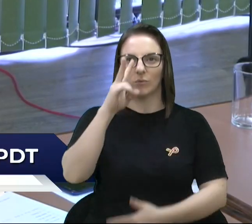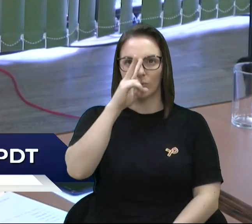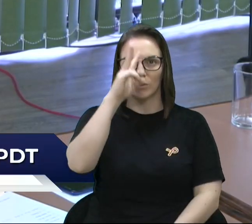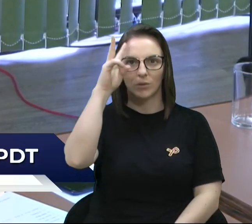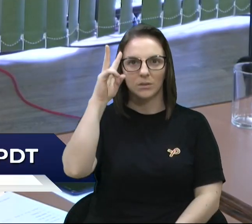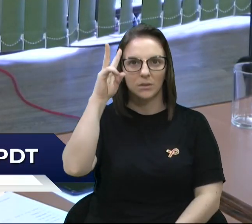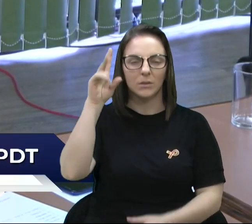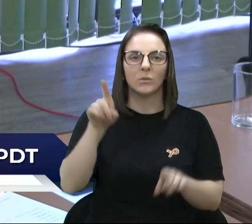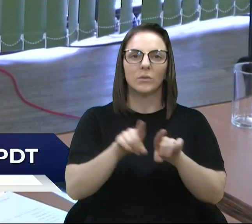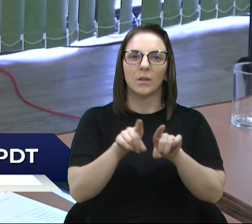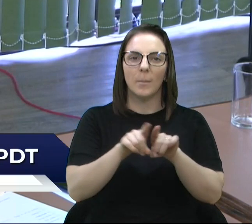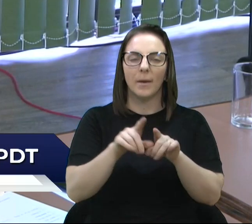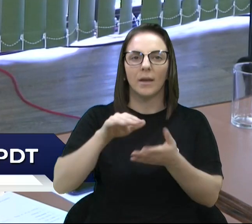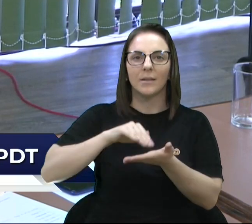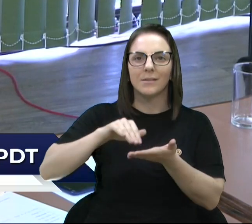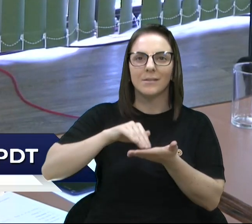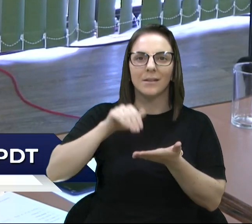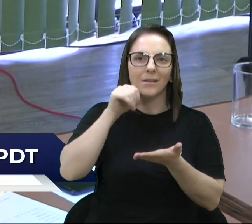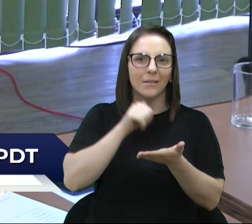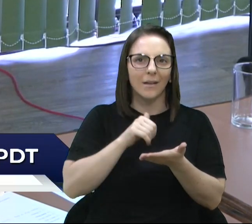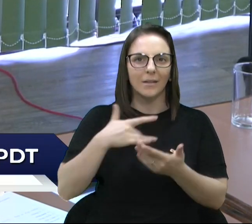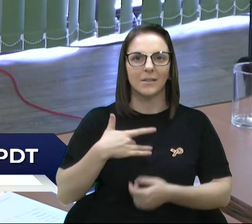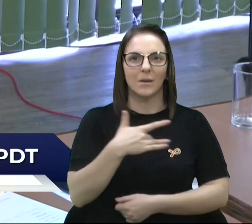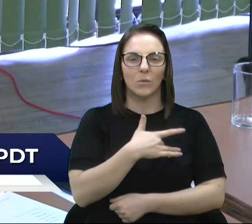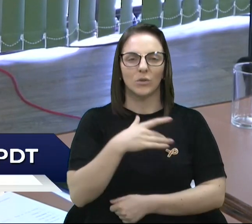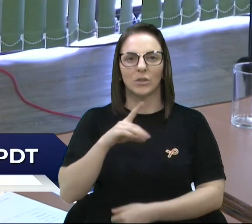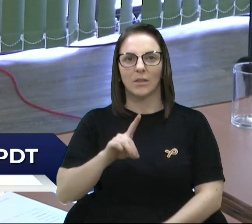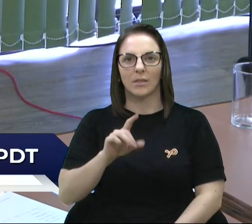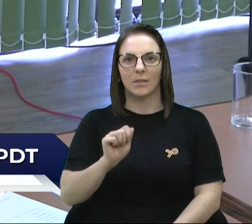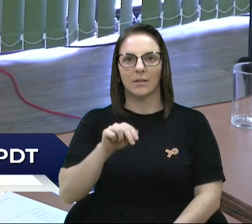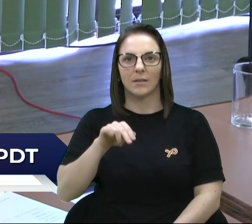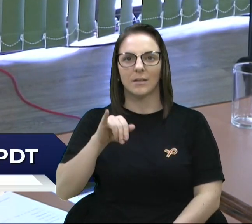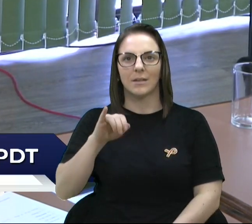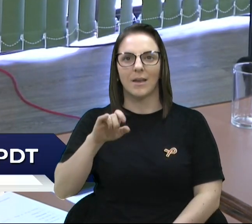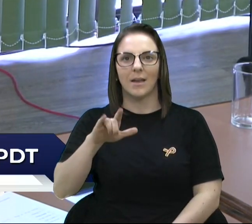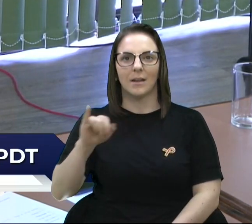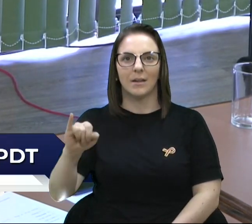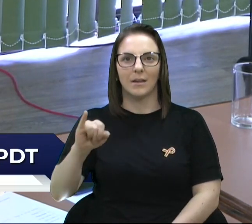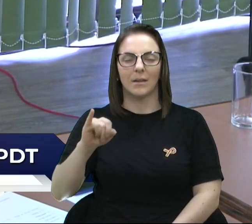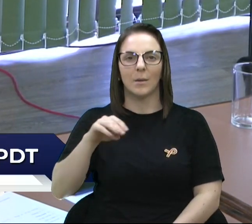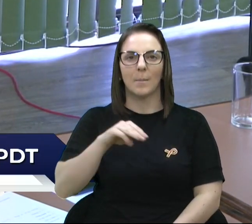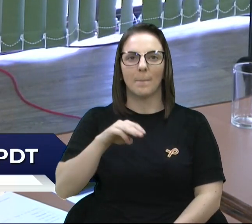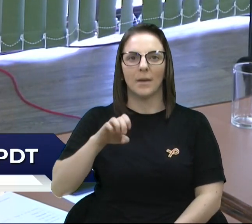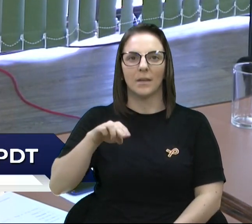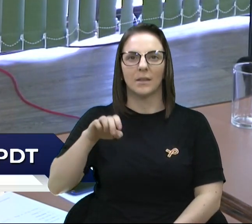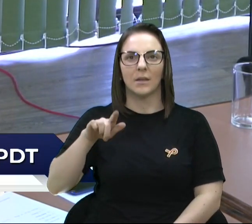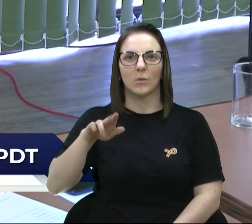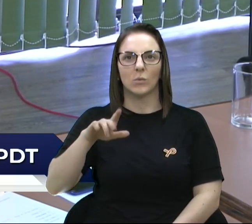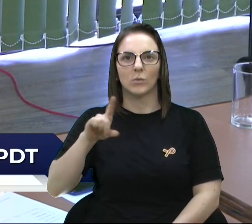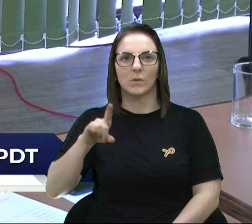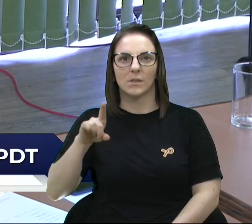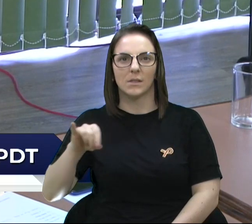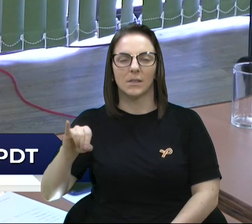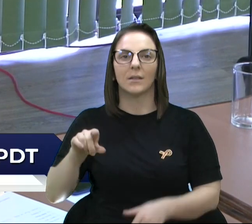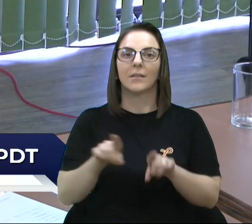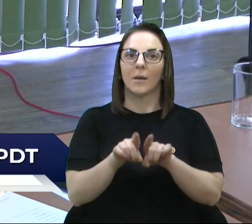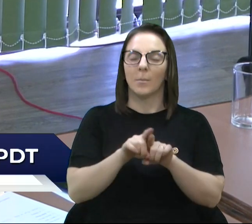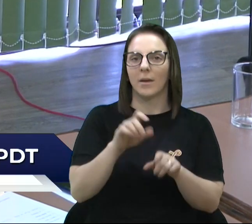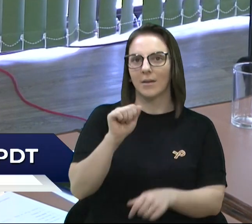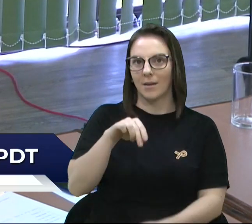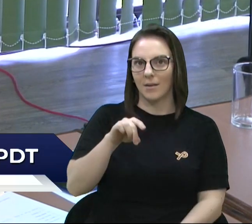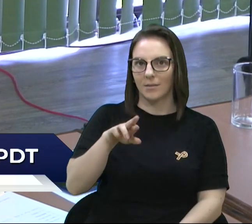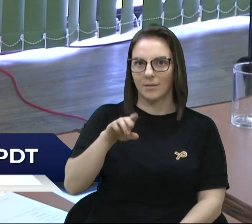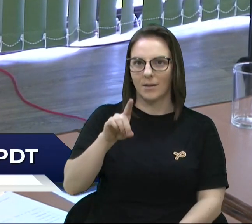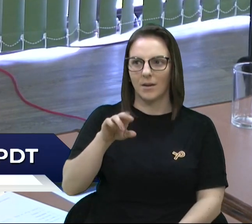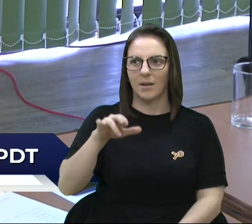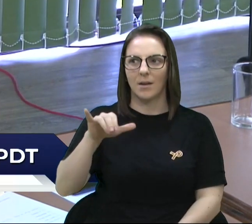nossa secretária de saúde, a Daniele Menegucci. A Andréia Andrade, técnica de contabilidade financeiro. A